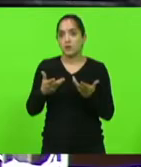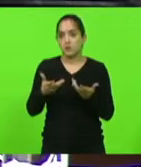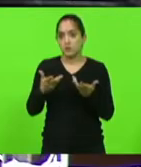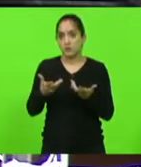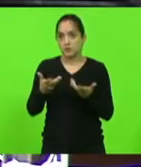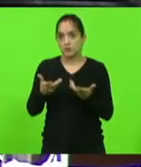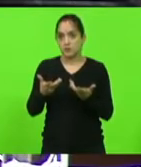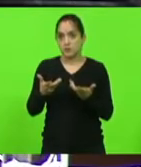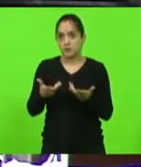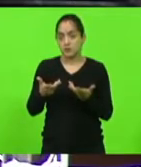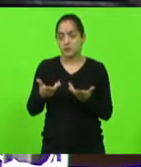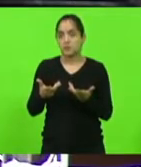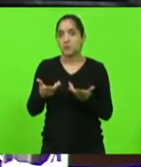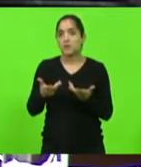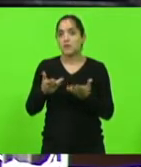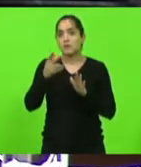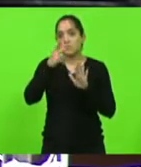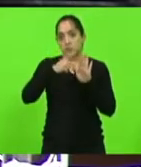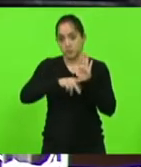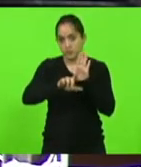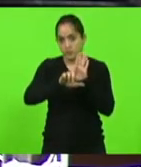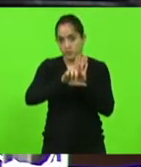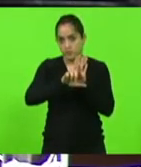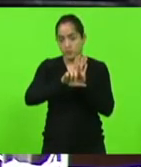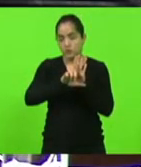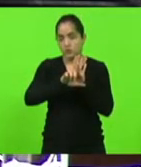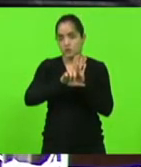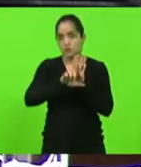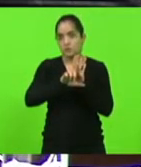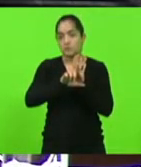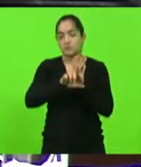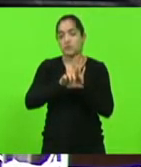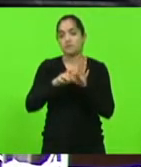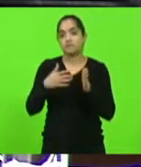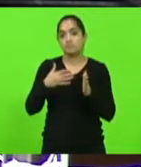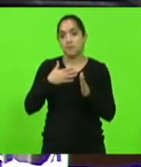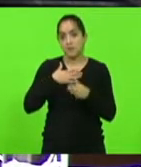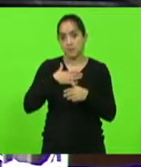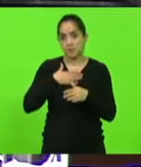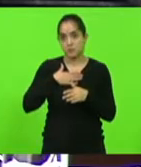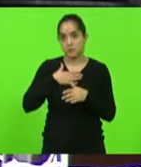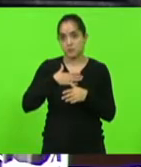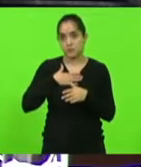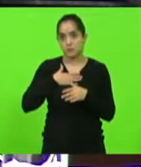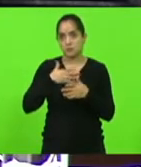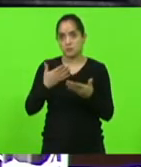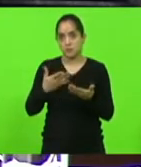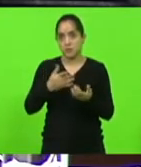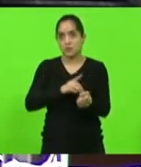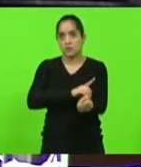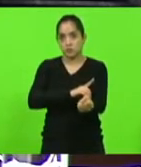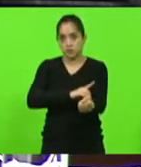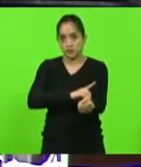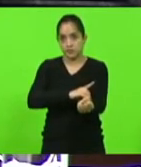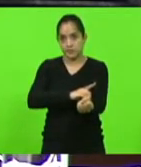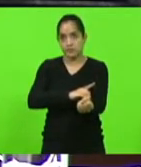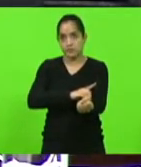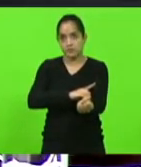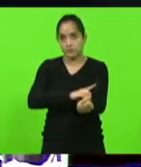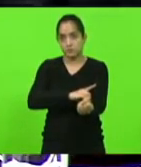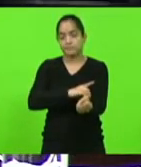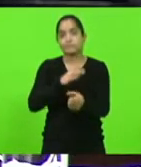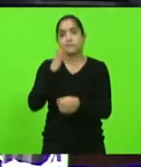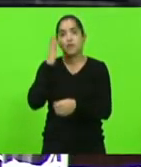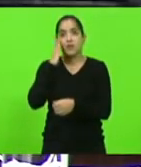sobre esse projeto a minha posição e como diabético. E eu sei